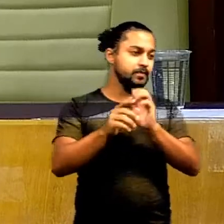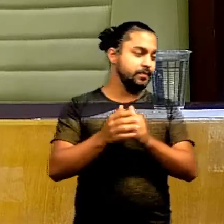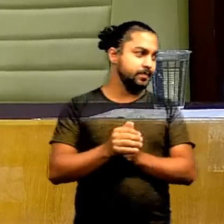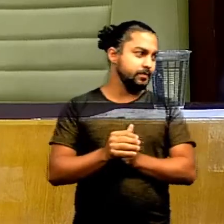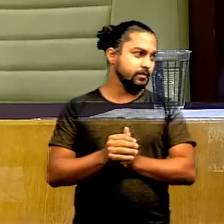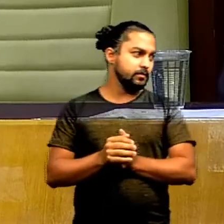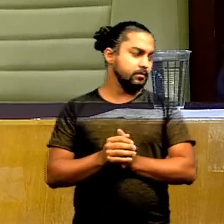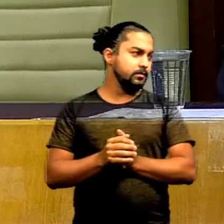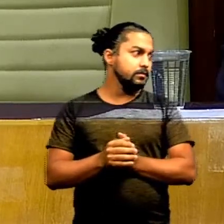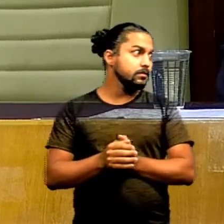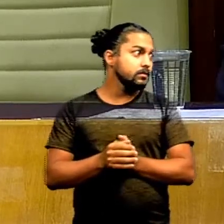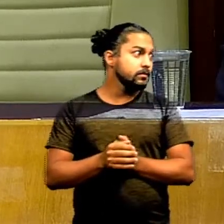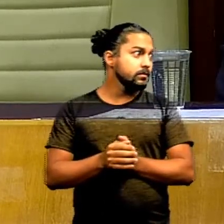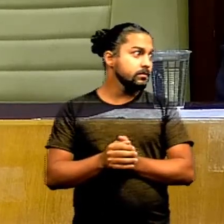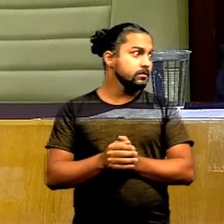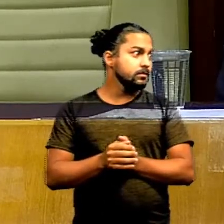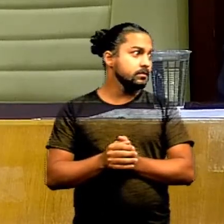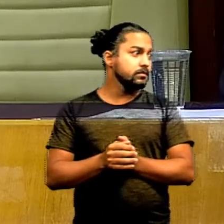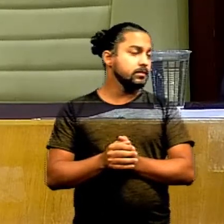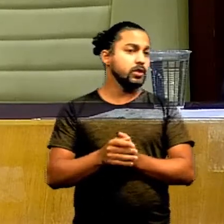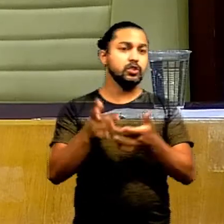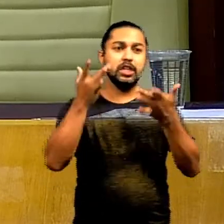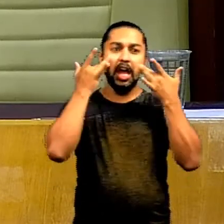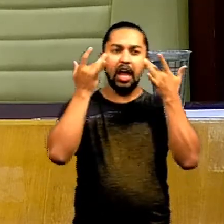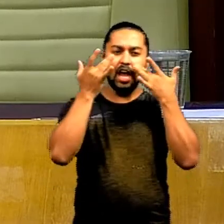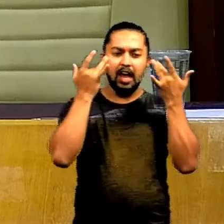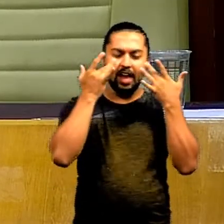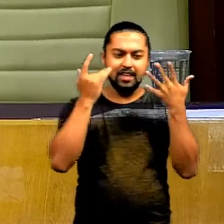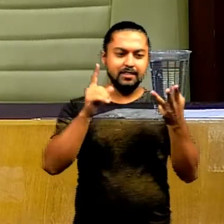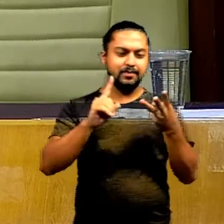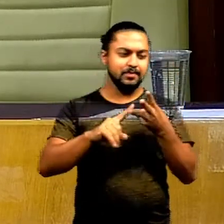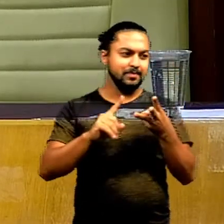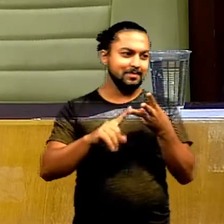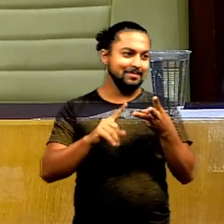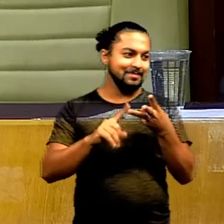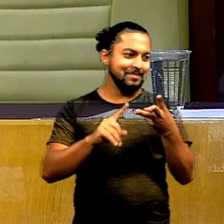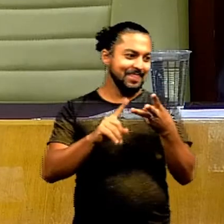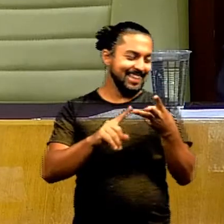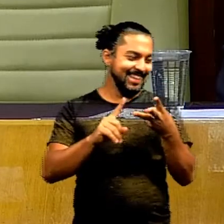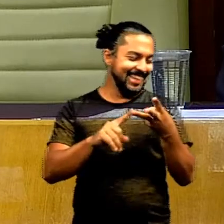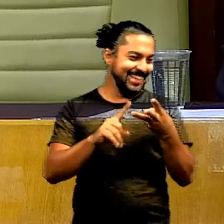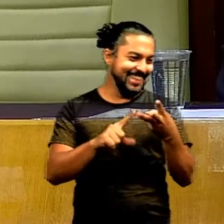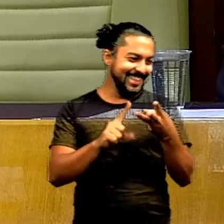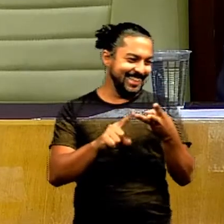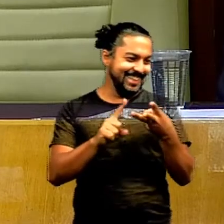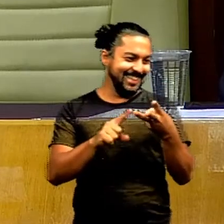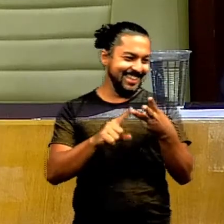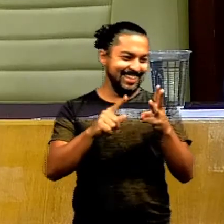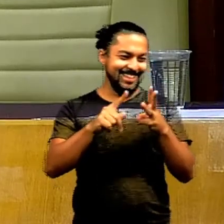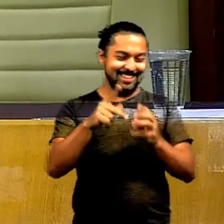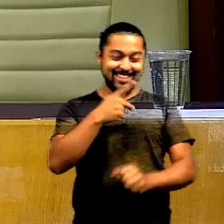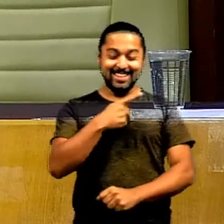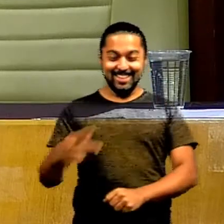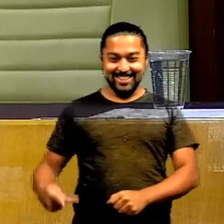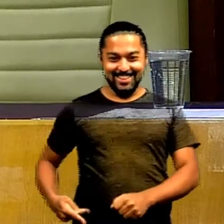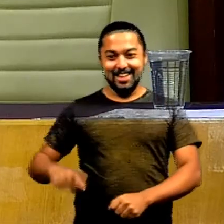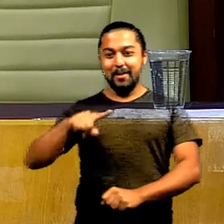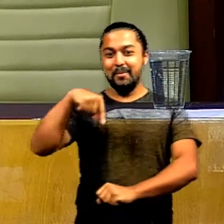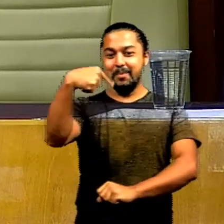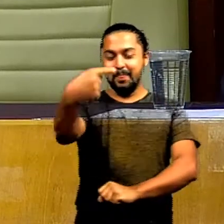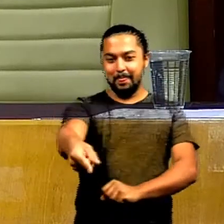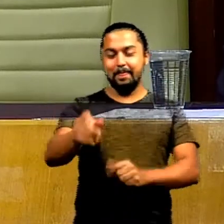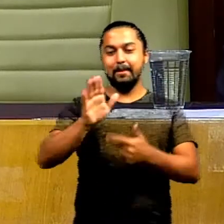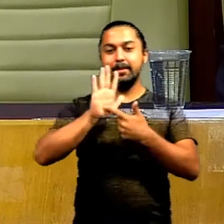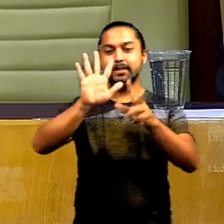sem nome, Cia Teatro. Às 9h42, o senhor presidente, vereador Romário Poricá, passou